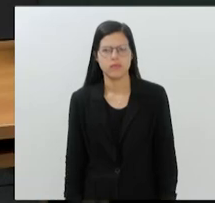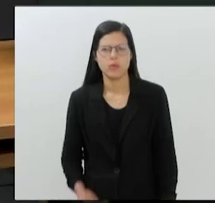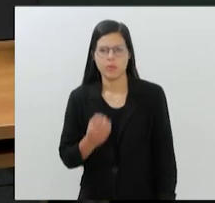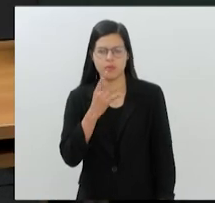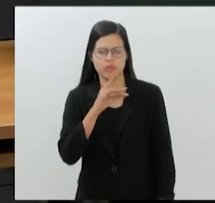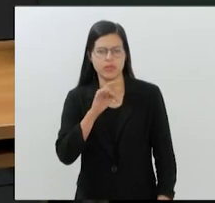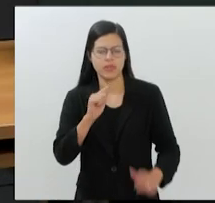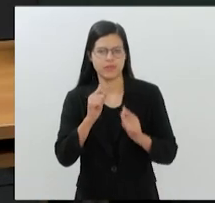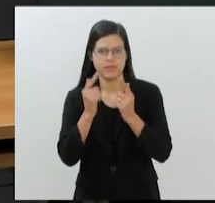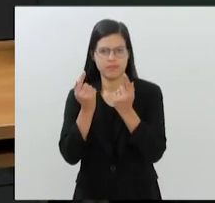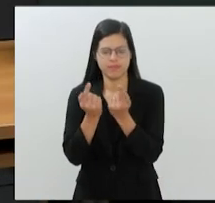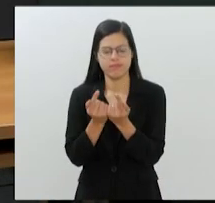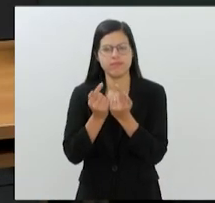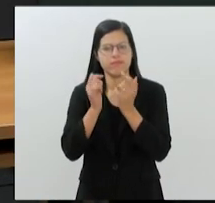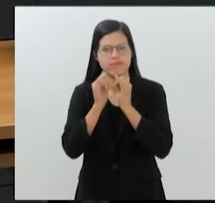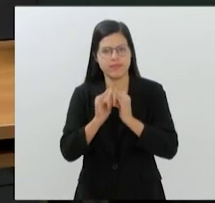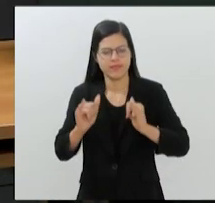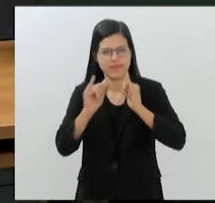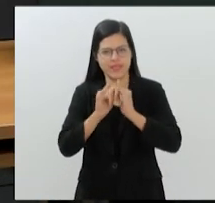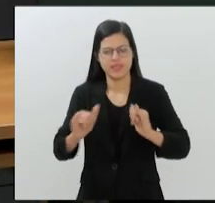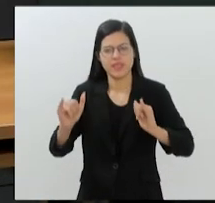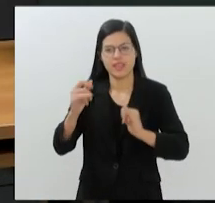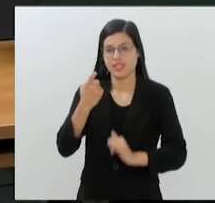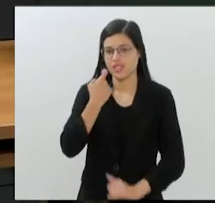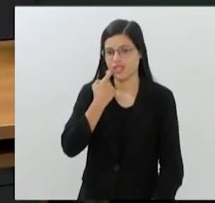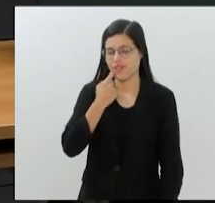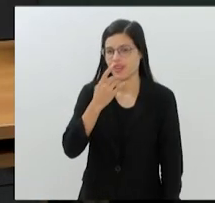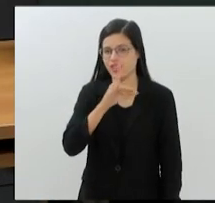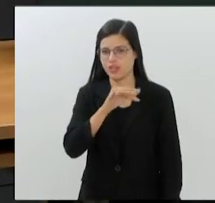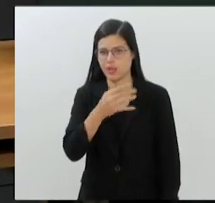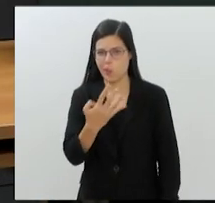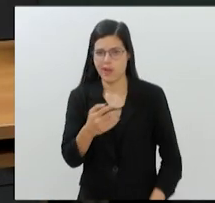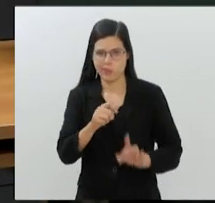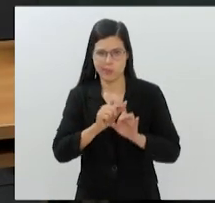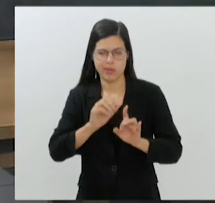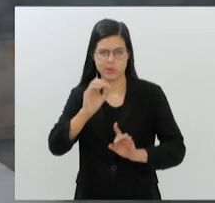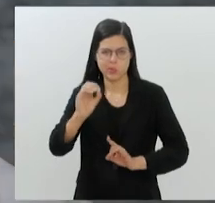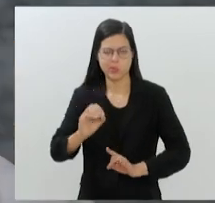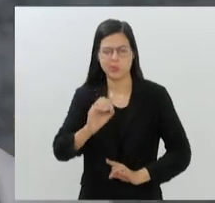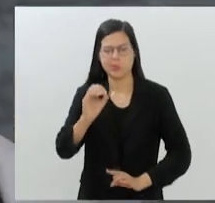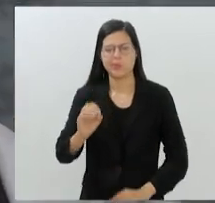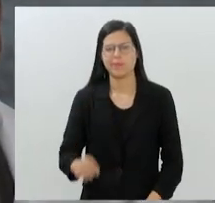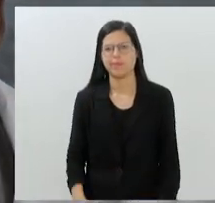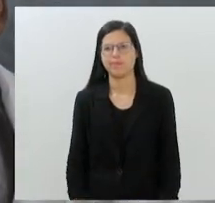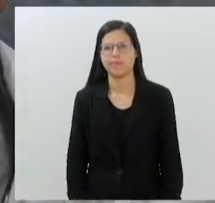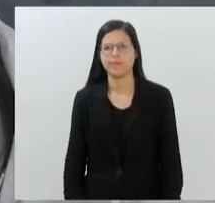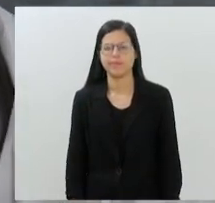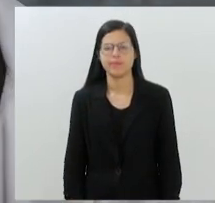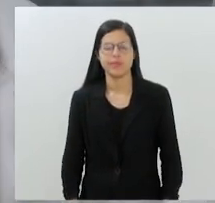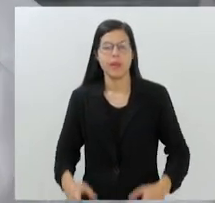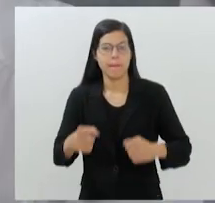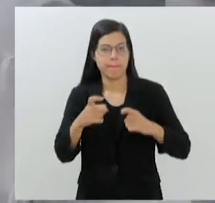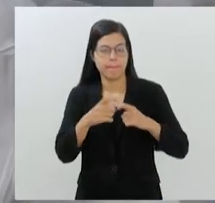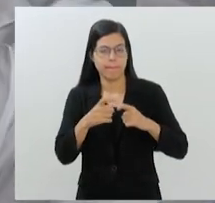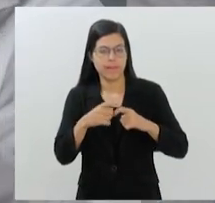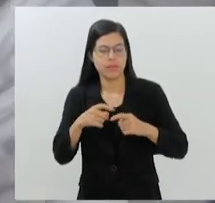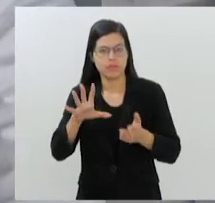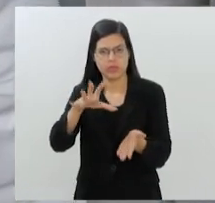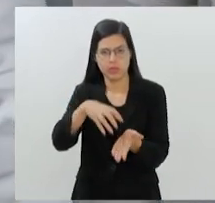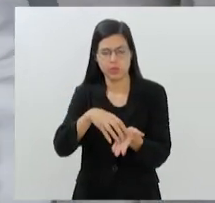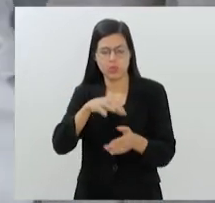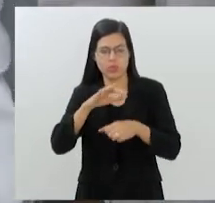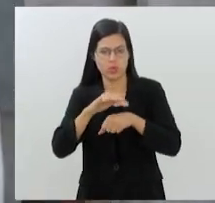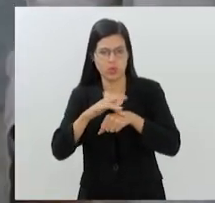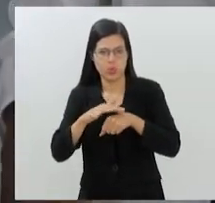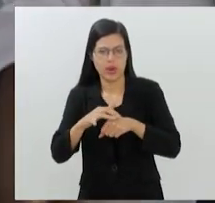O Bom Dia Alerj traz os seguintes destaques nesta sexta-feira, 4 de outubro. Médicos do setor de doenças